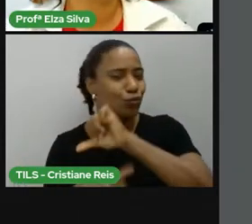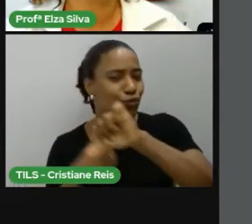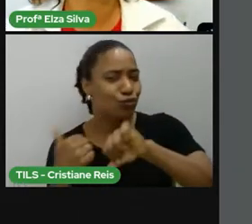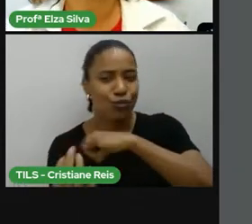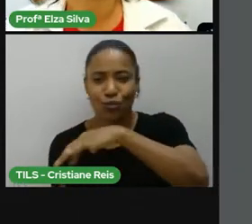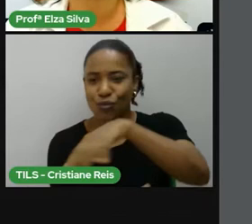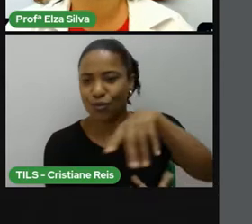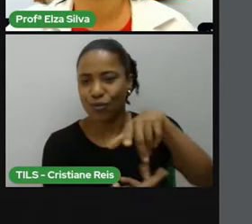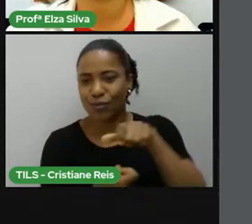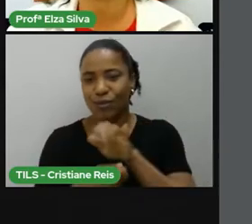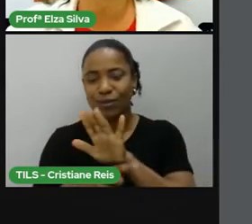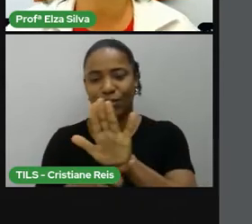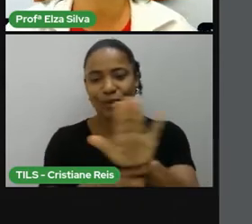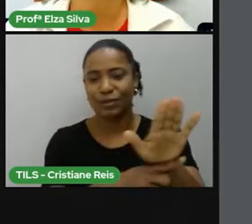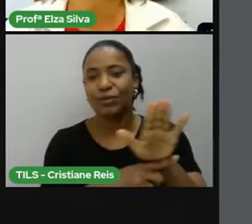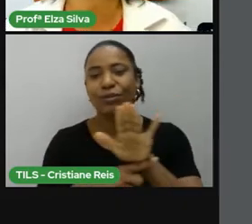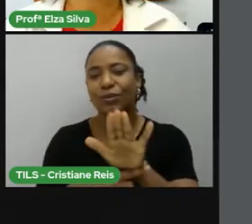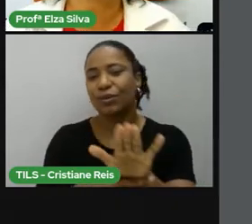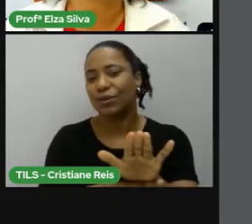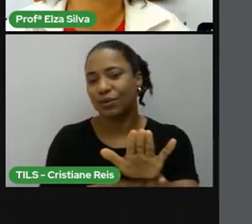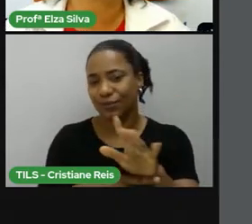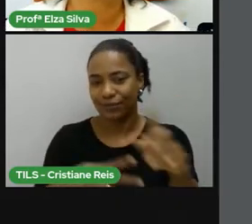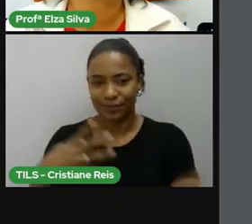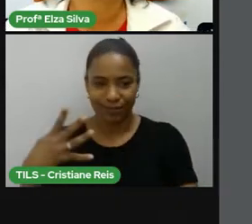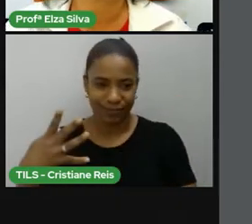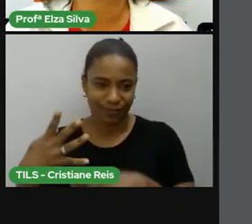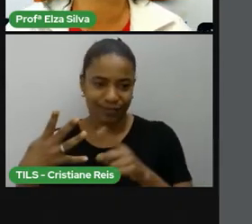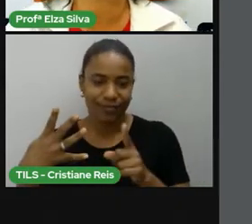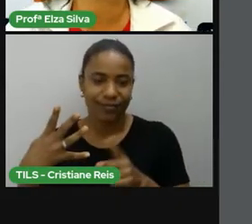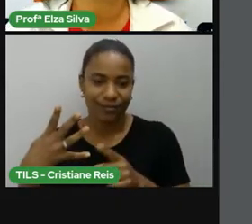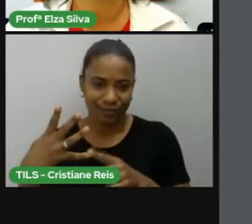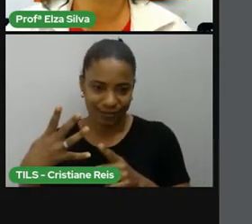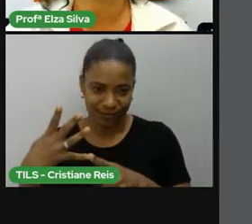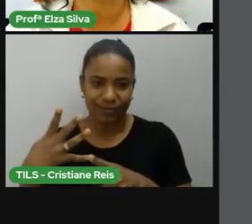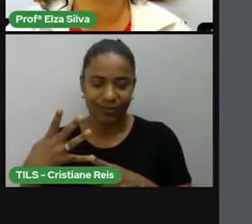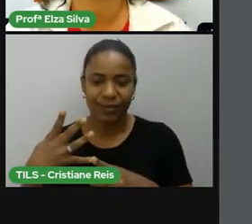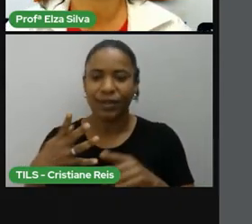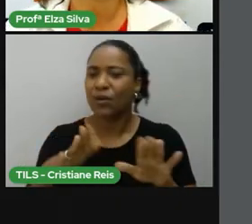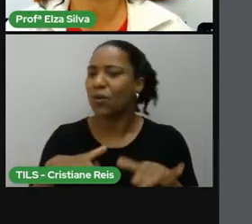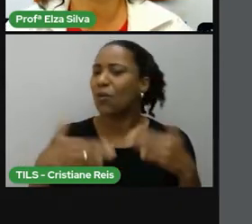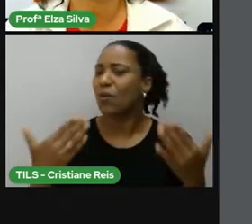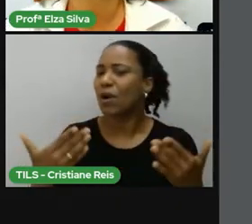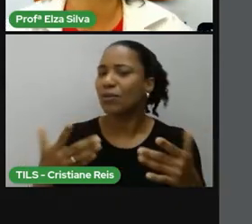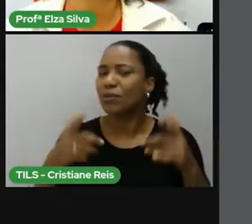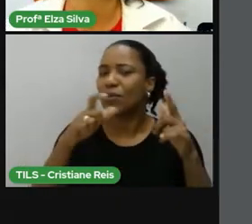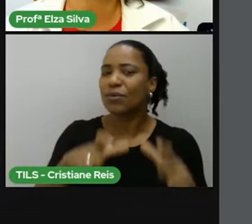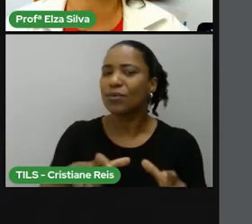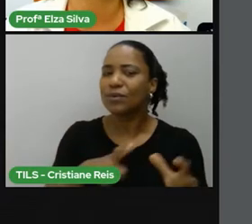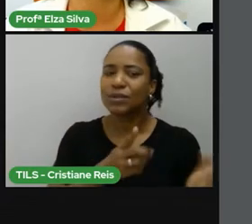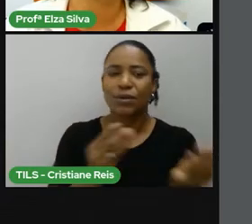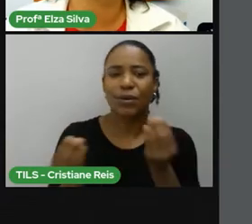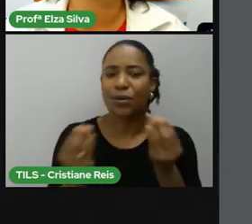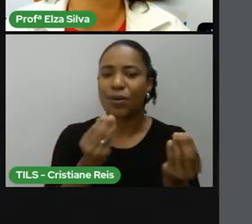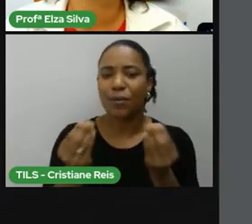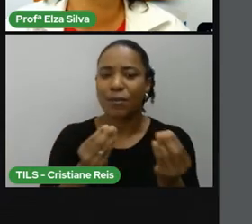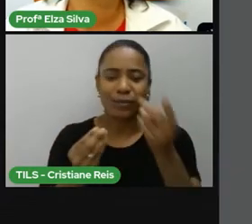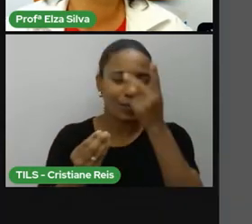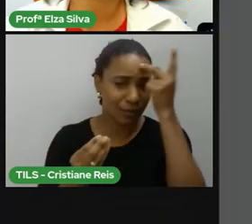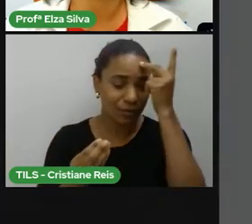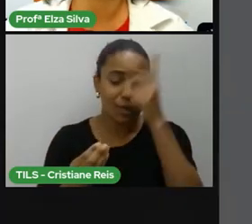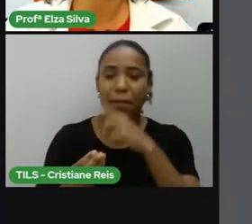When or how the person died? Quando, onde e como essa pessoa morreu?